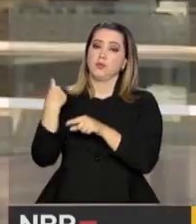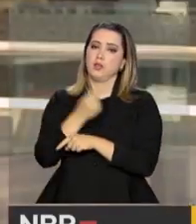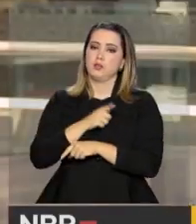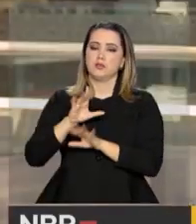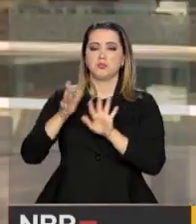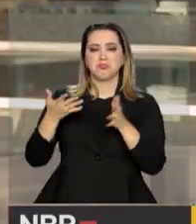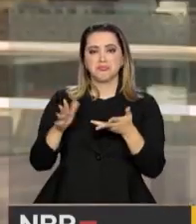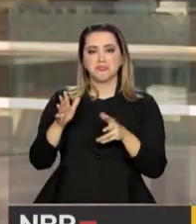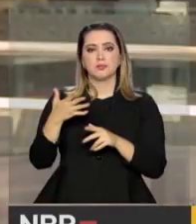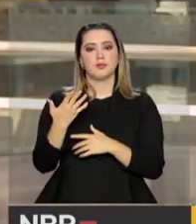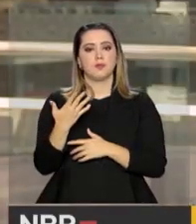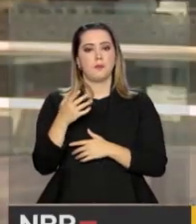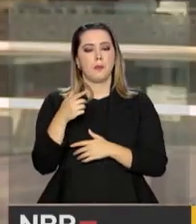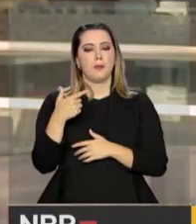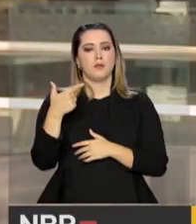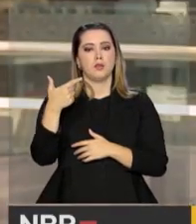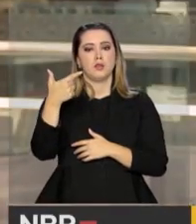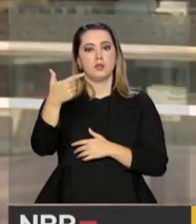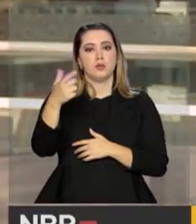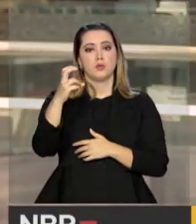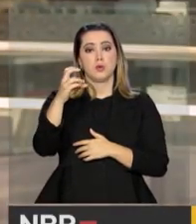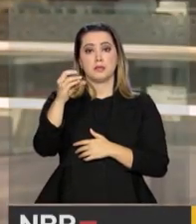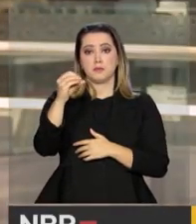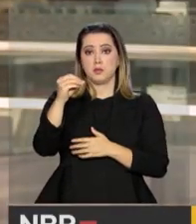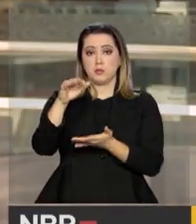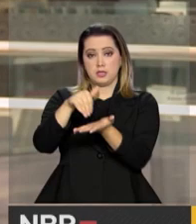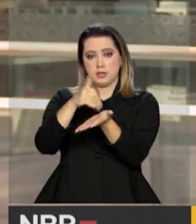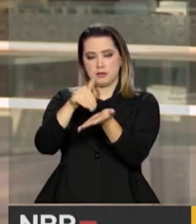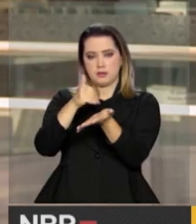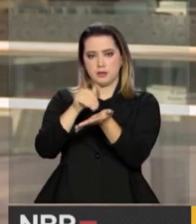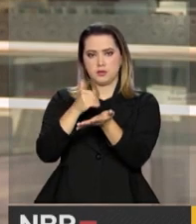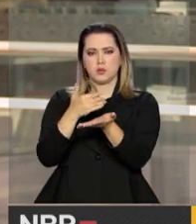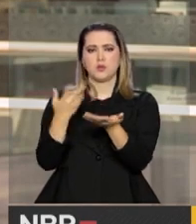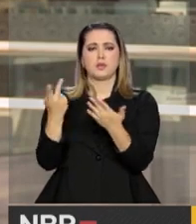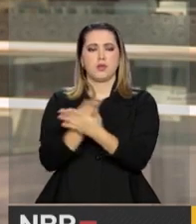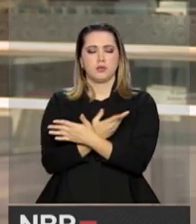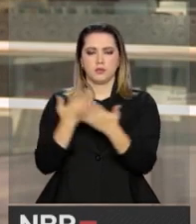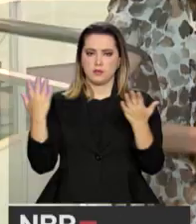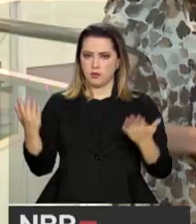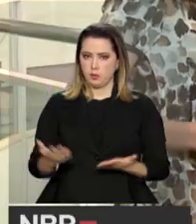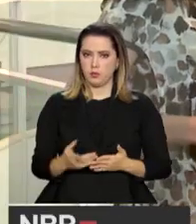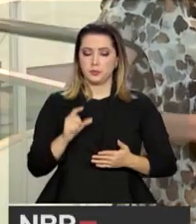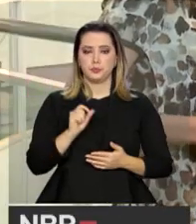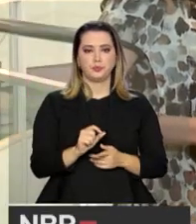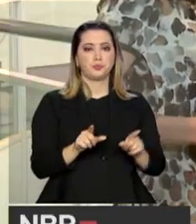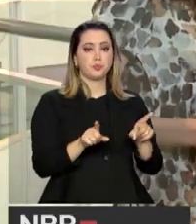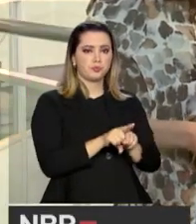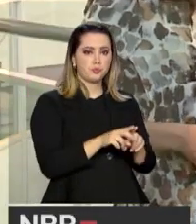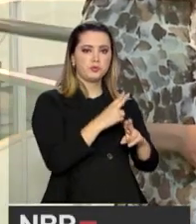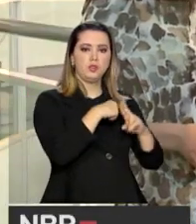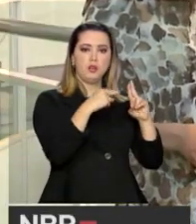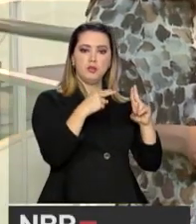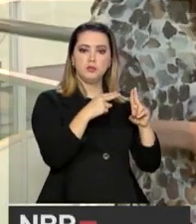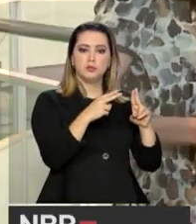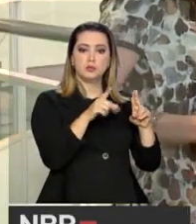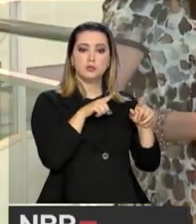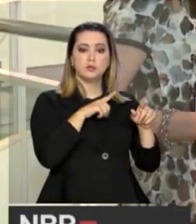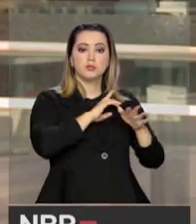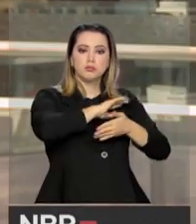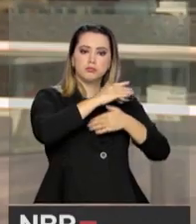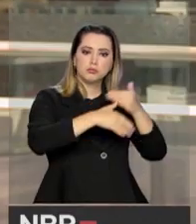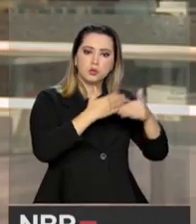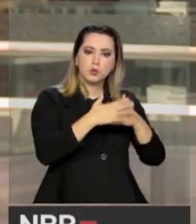nós temos aproximadamente 2.500 matrículas em execução nesse momento. E além da UNB, é uma